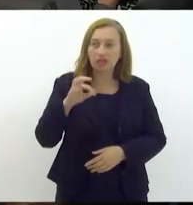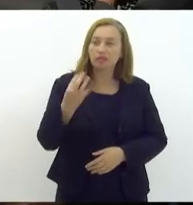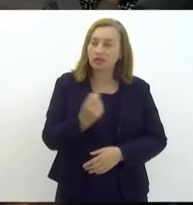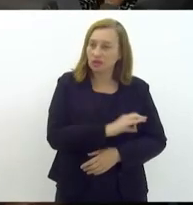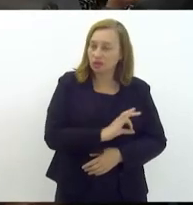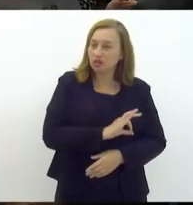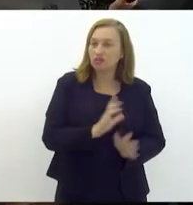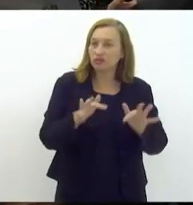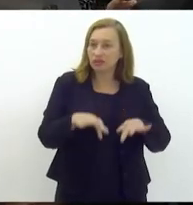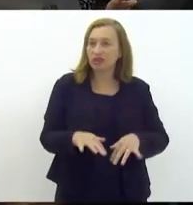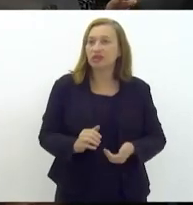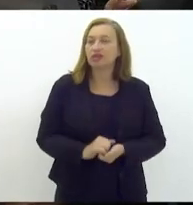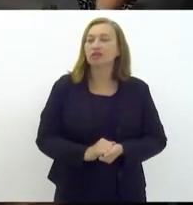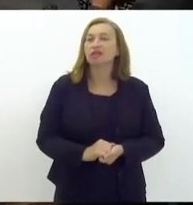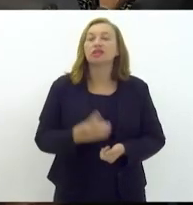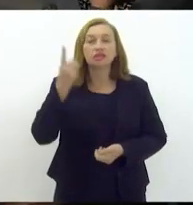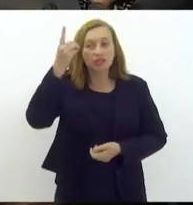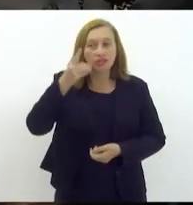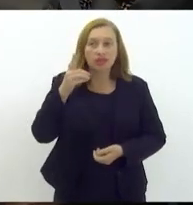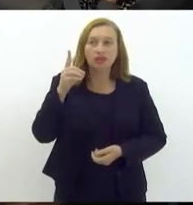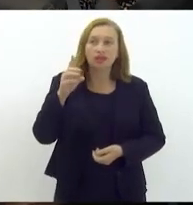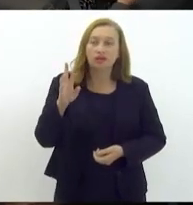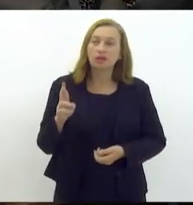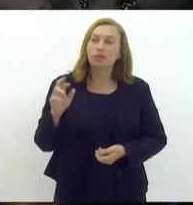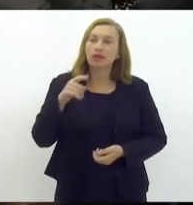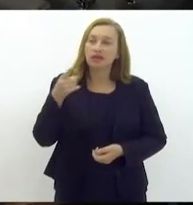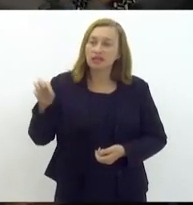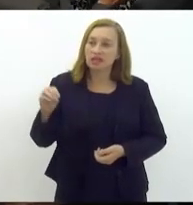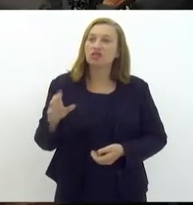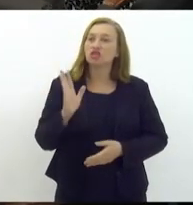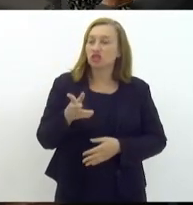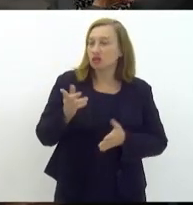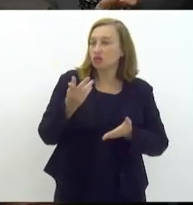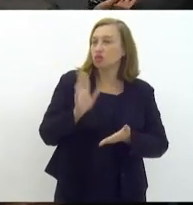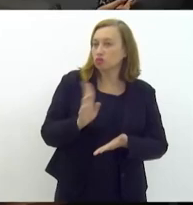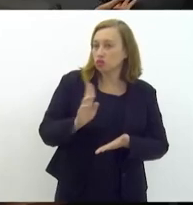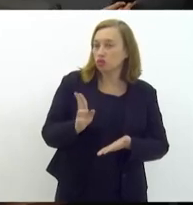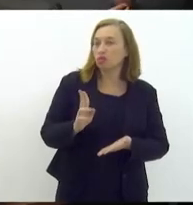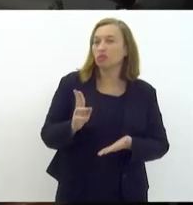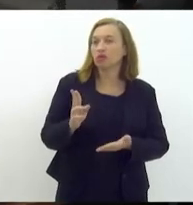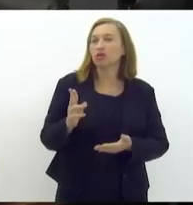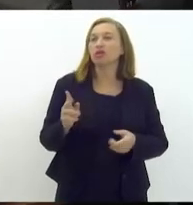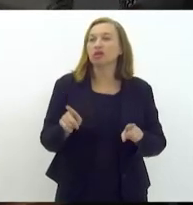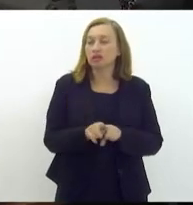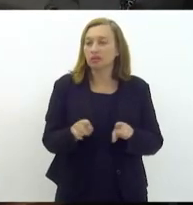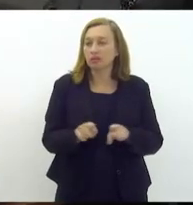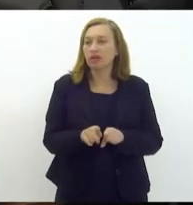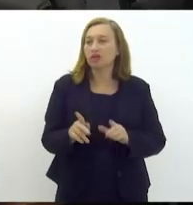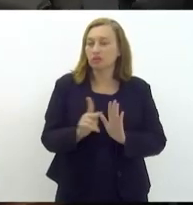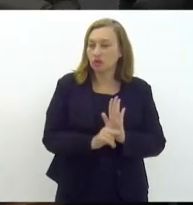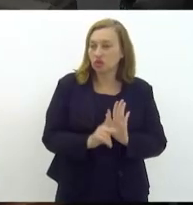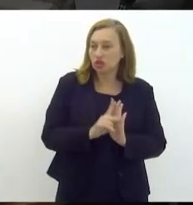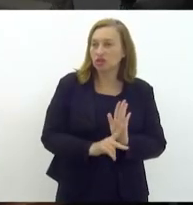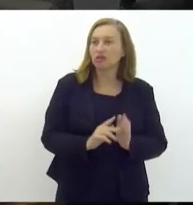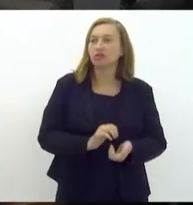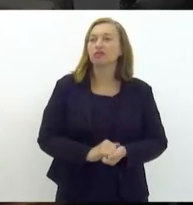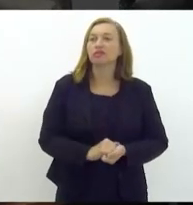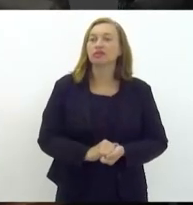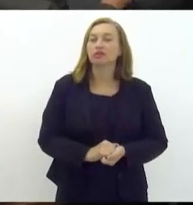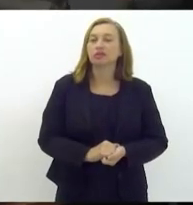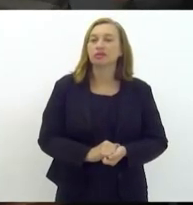dela. Deputado Brazão, eu já coloquei aqui o nome de vossa excelência para coautoria no projeto. Eu queria falar uma